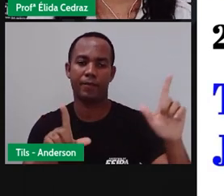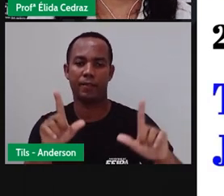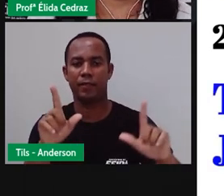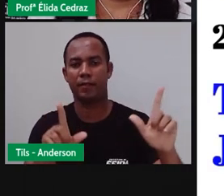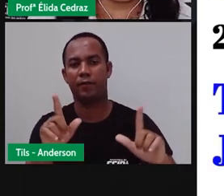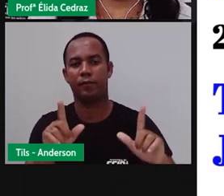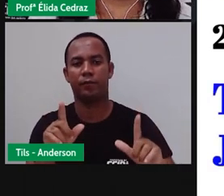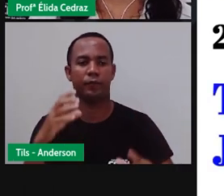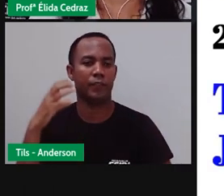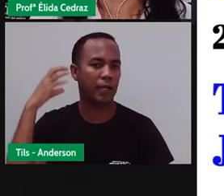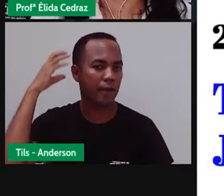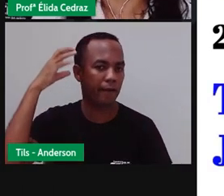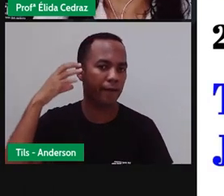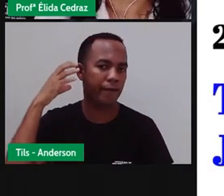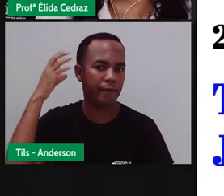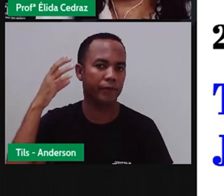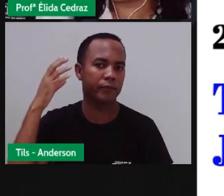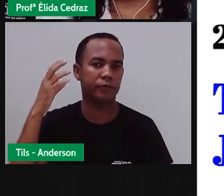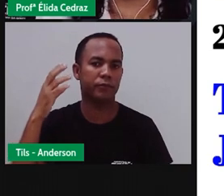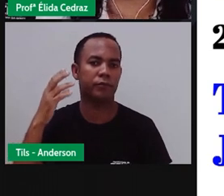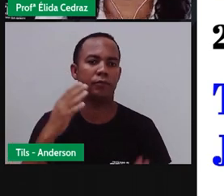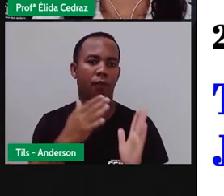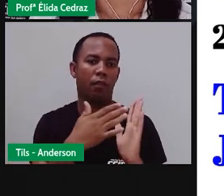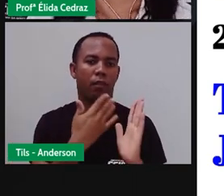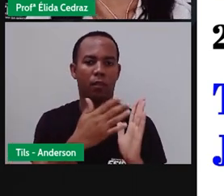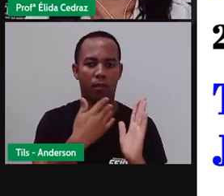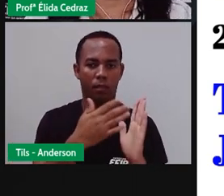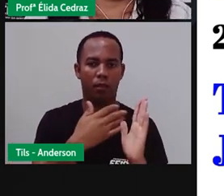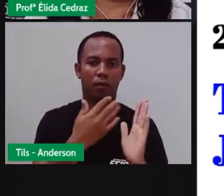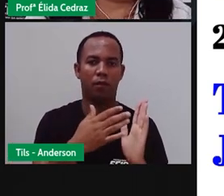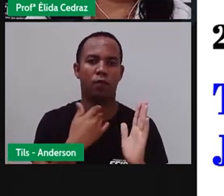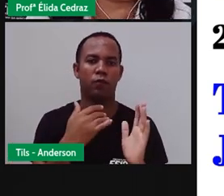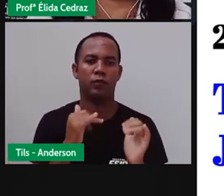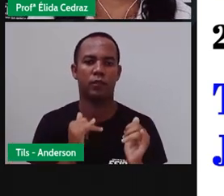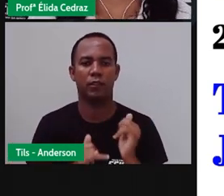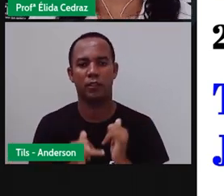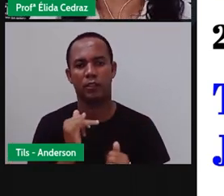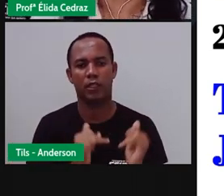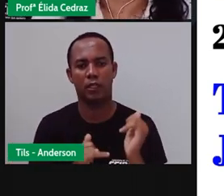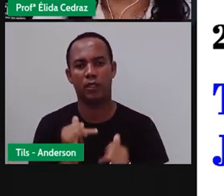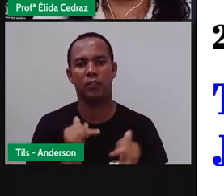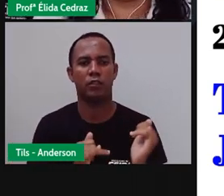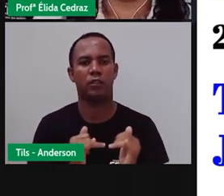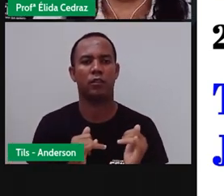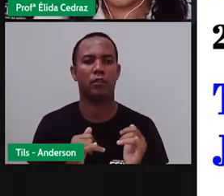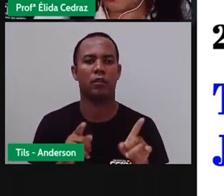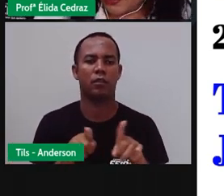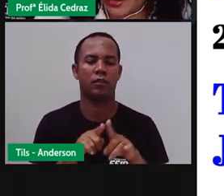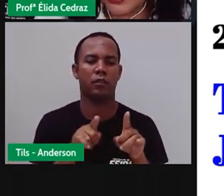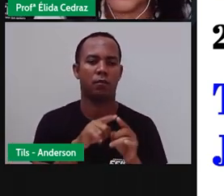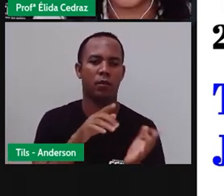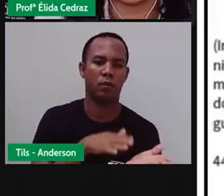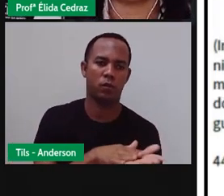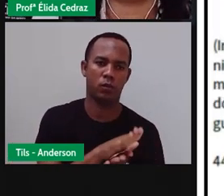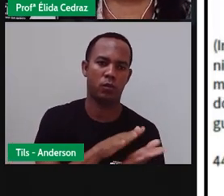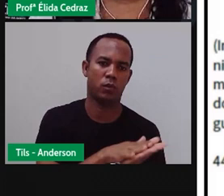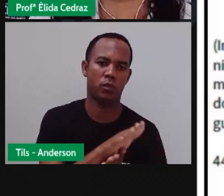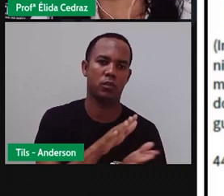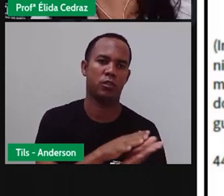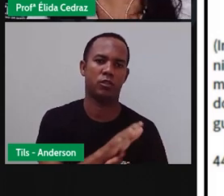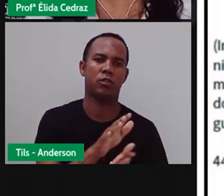Televisão, rádio, nas revistas, na internet, no jornal impresso.